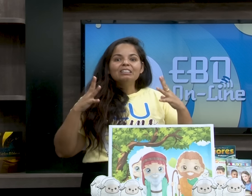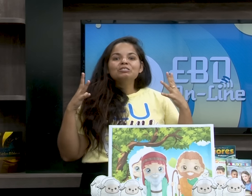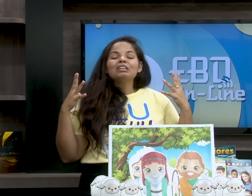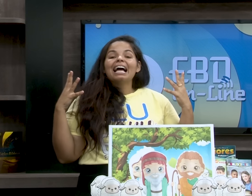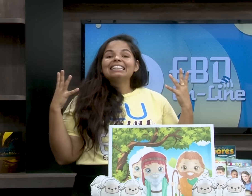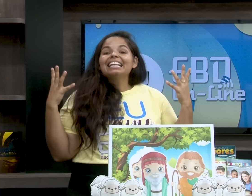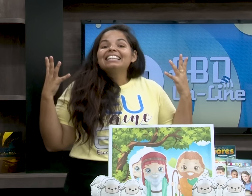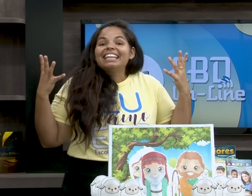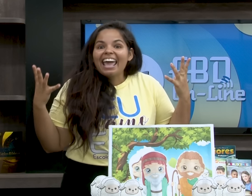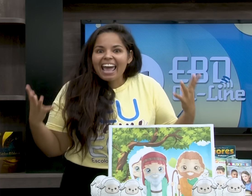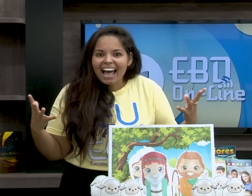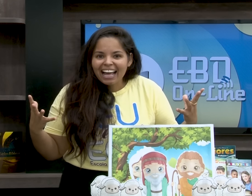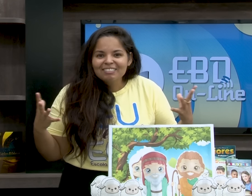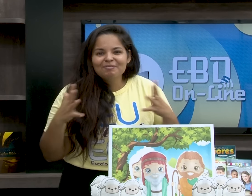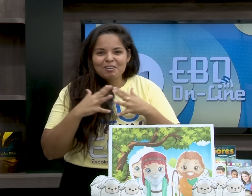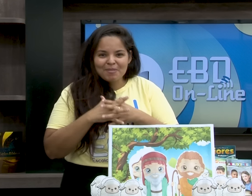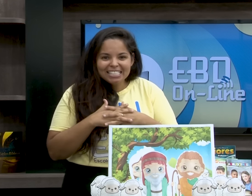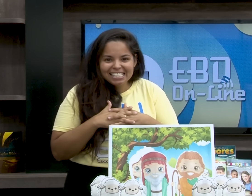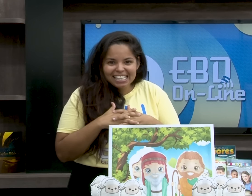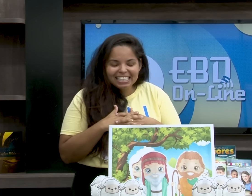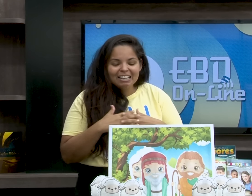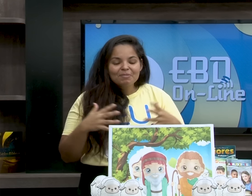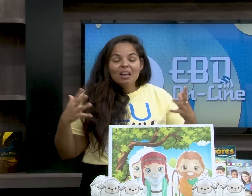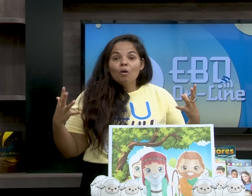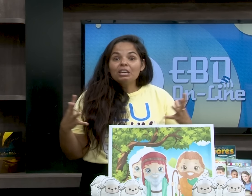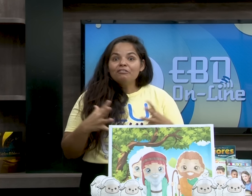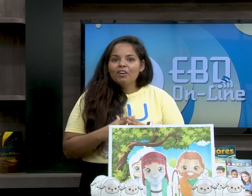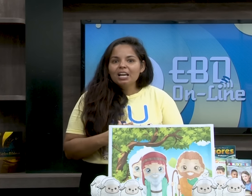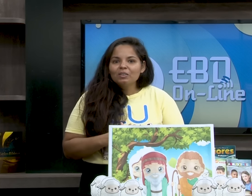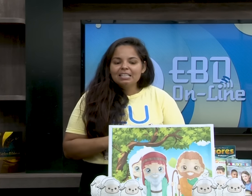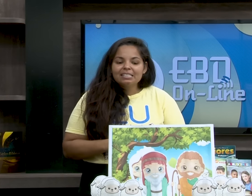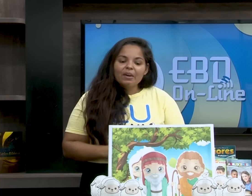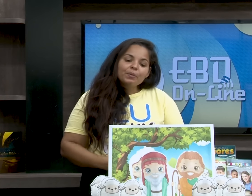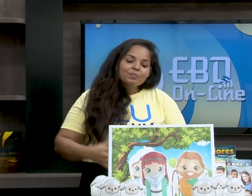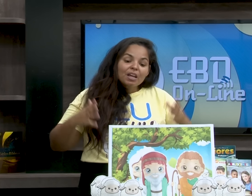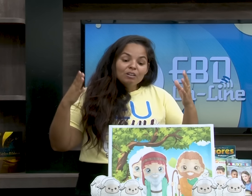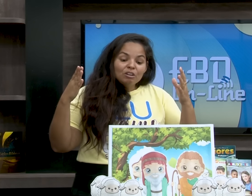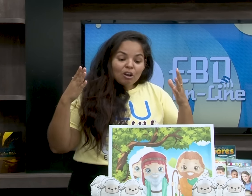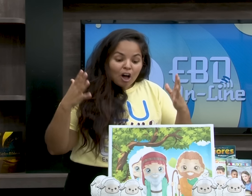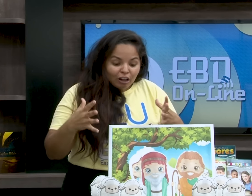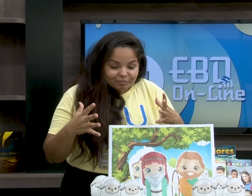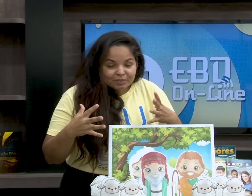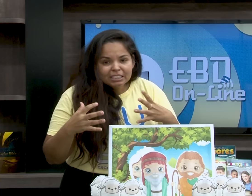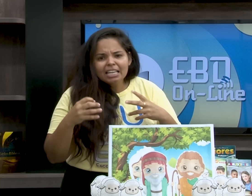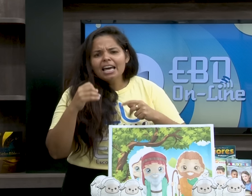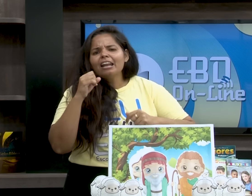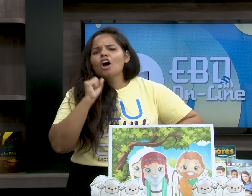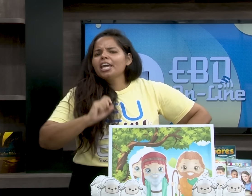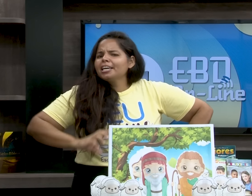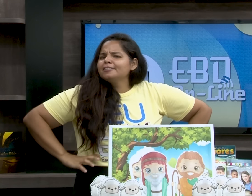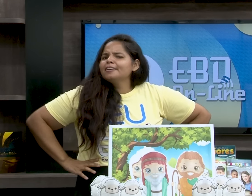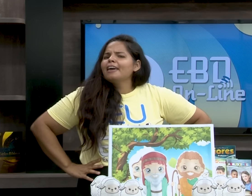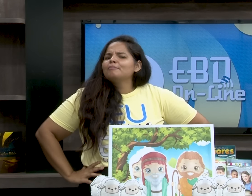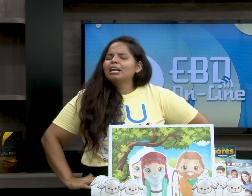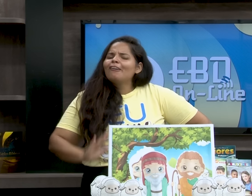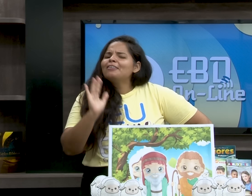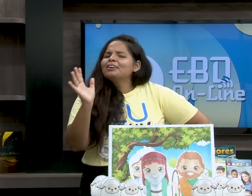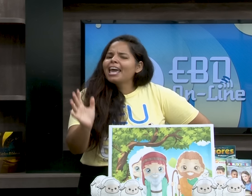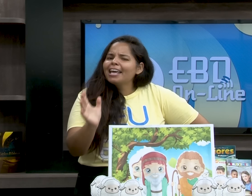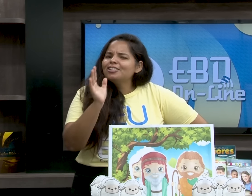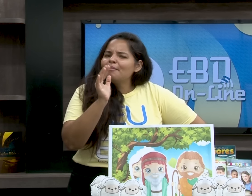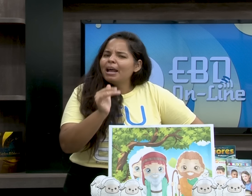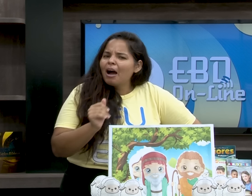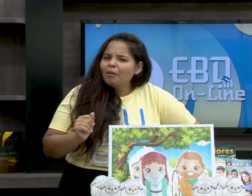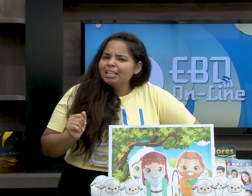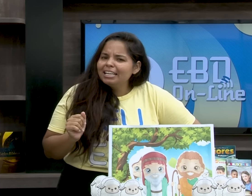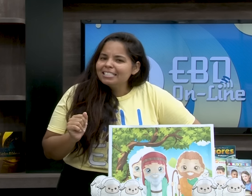chegando lá na terra prometida, o que foi e aconteceu? Ló, quem é Ló? Quem é que se lembra? Ló era